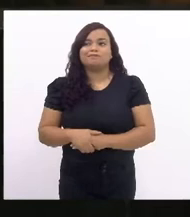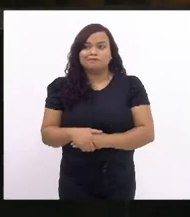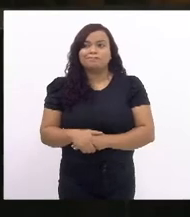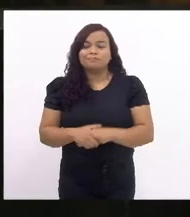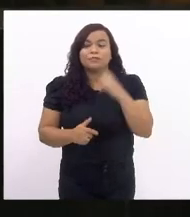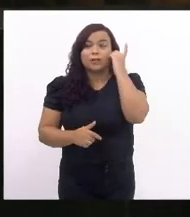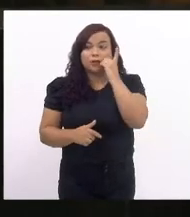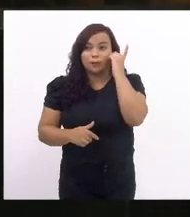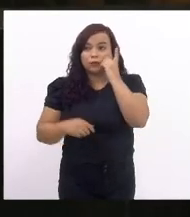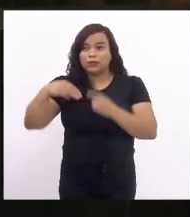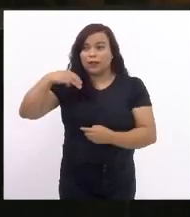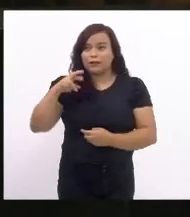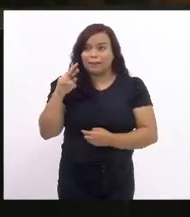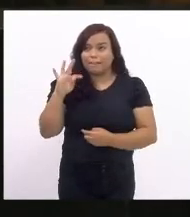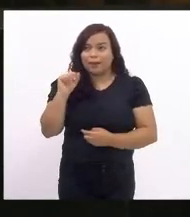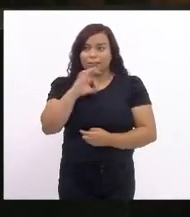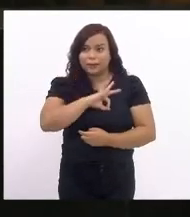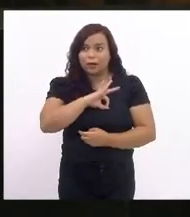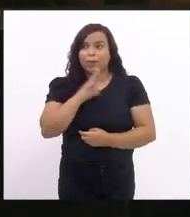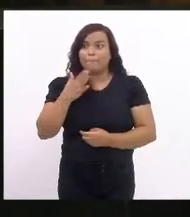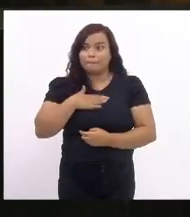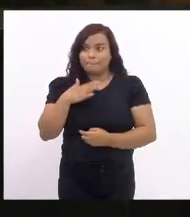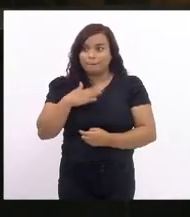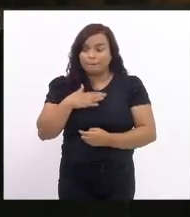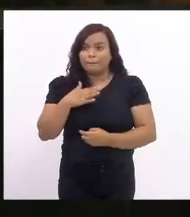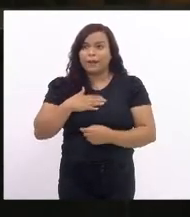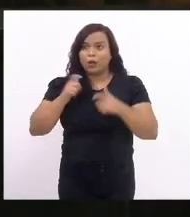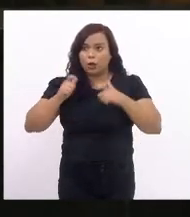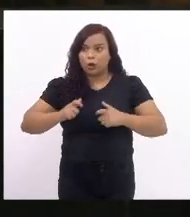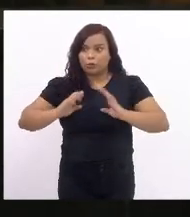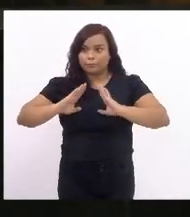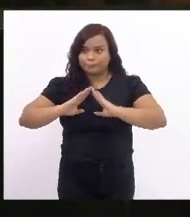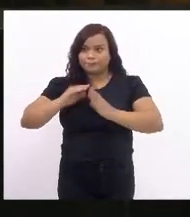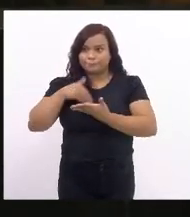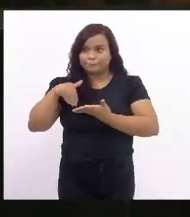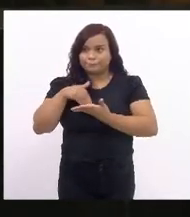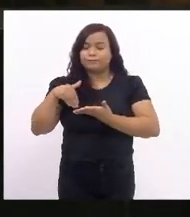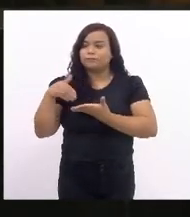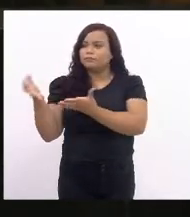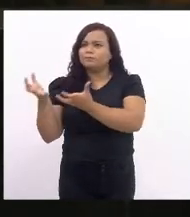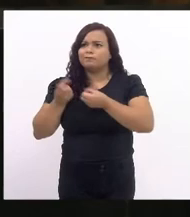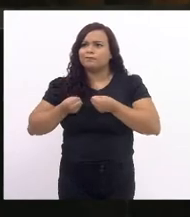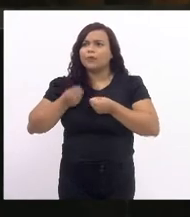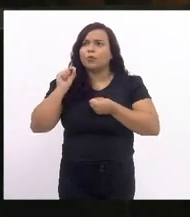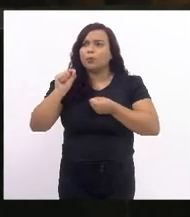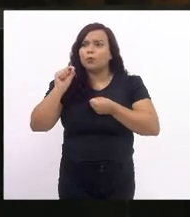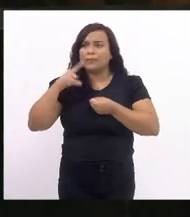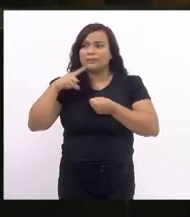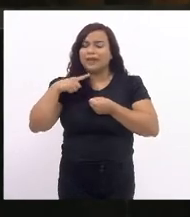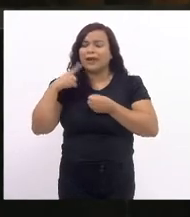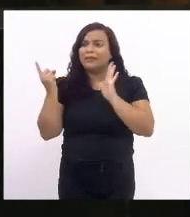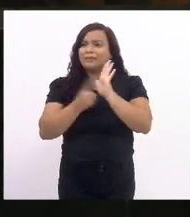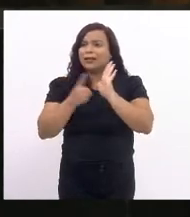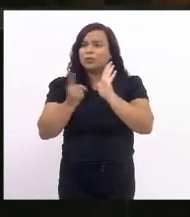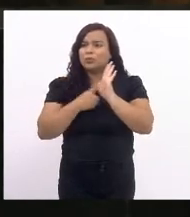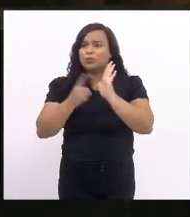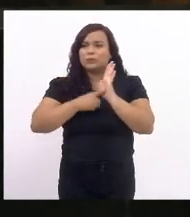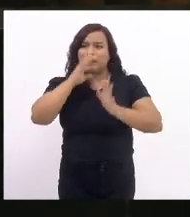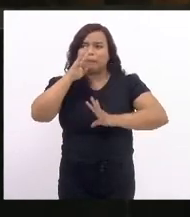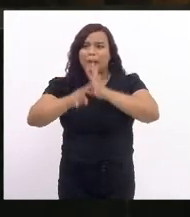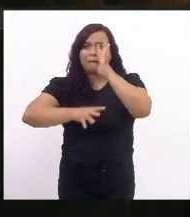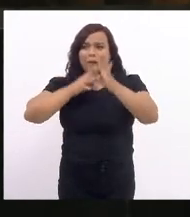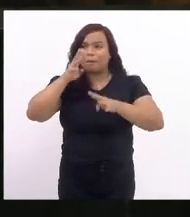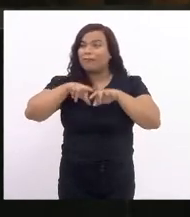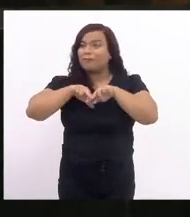durante muitas vezes o meu gabinete vem recebendo diversas denúncias de como tem feito e tem